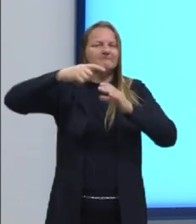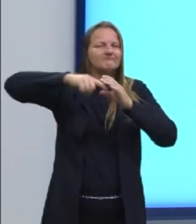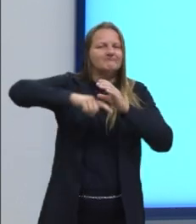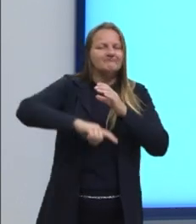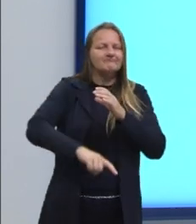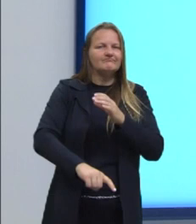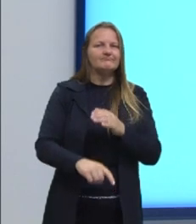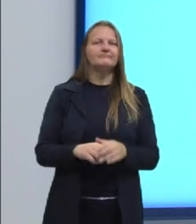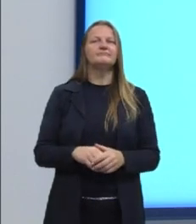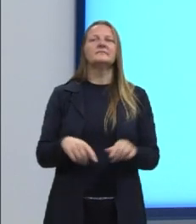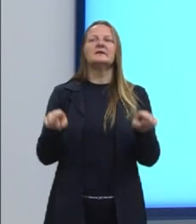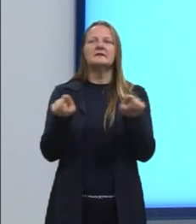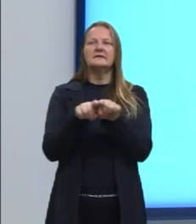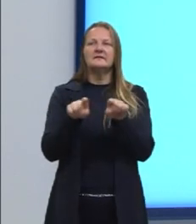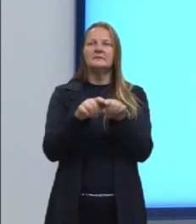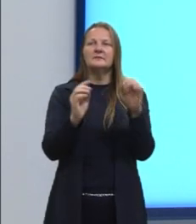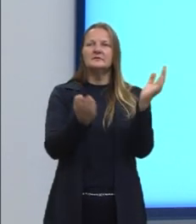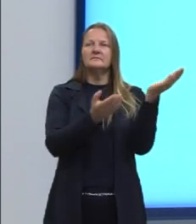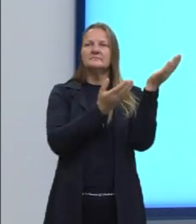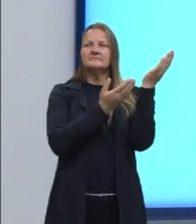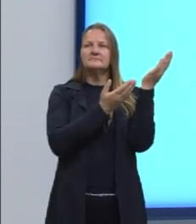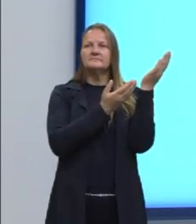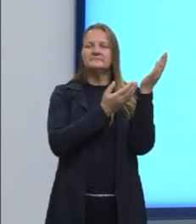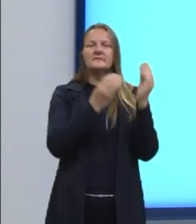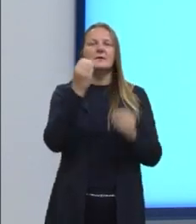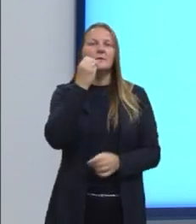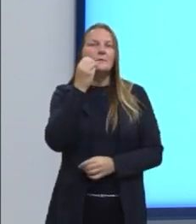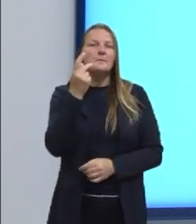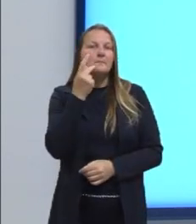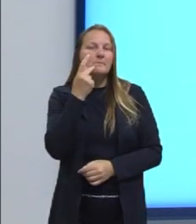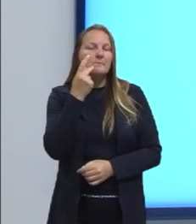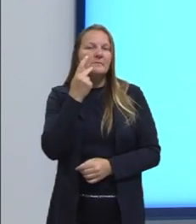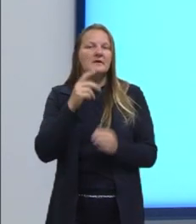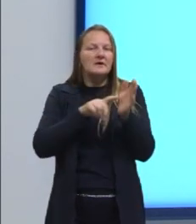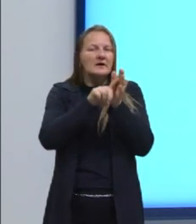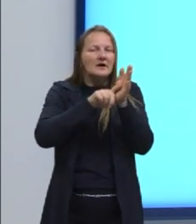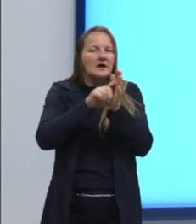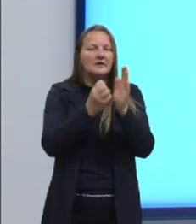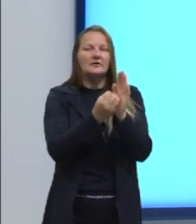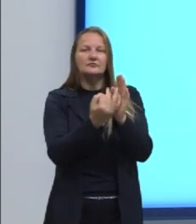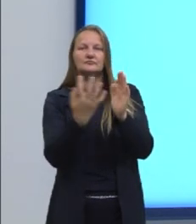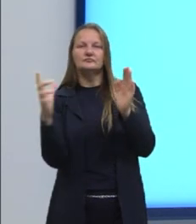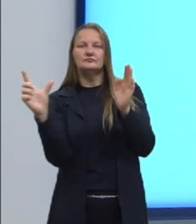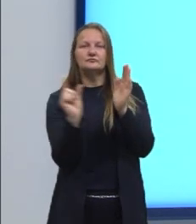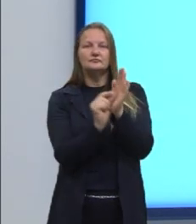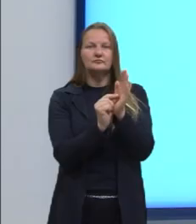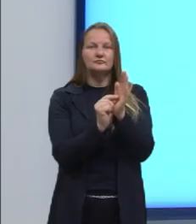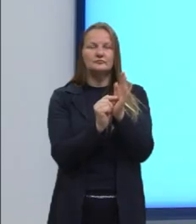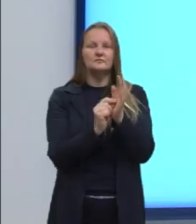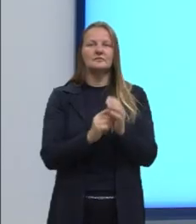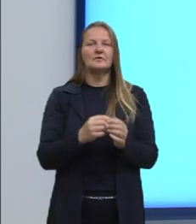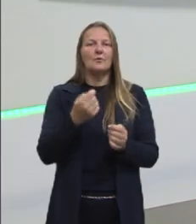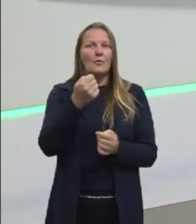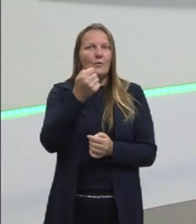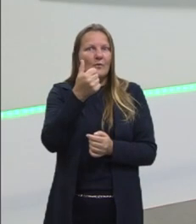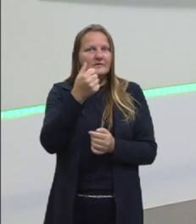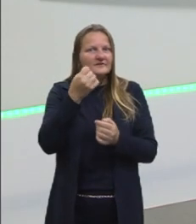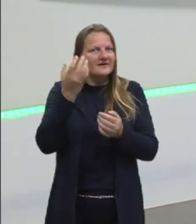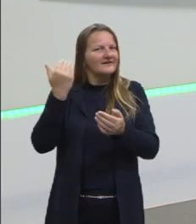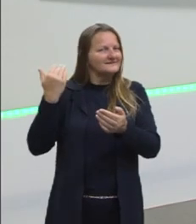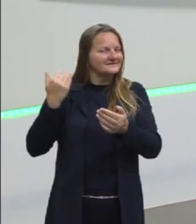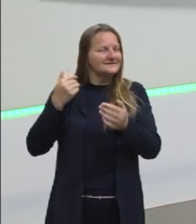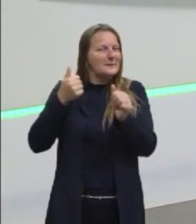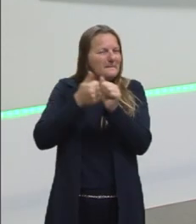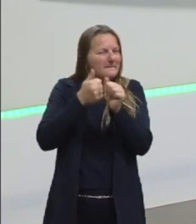E também temos aqui do ladinho. Probabilidade e análise combinatória. Nós acabamos de estudar, então está bem